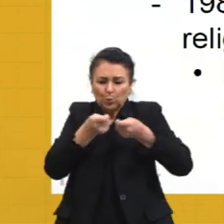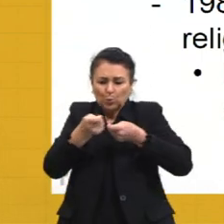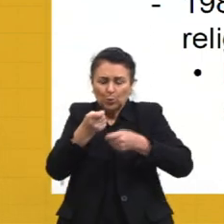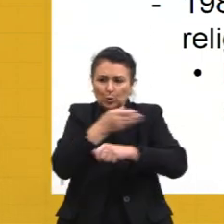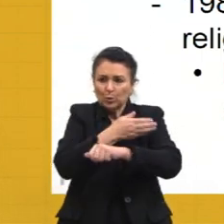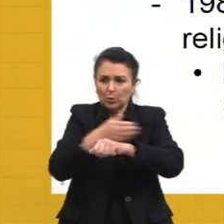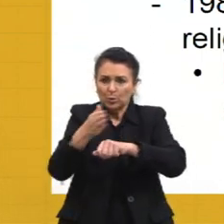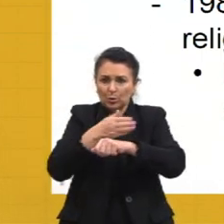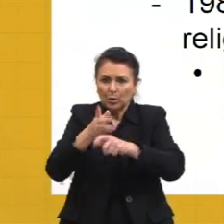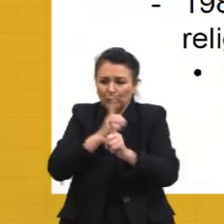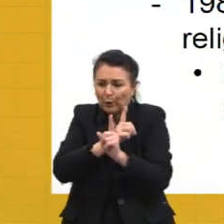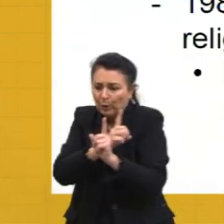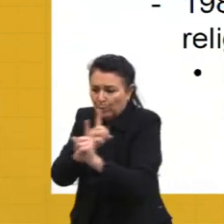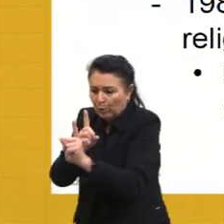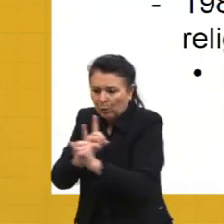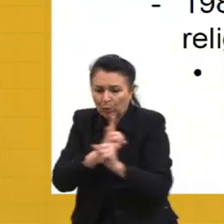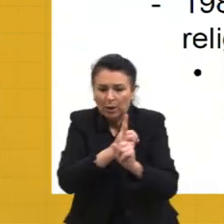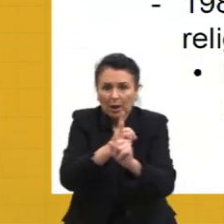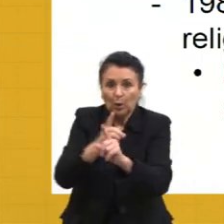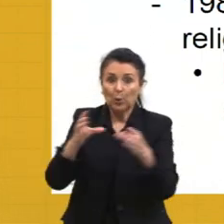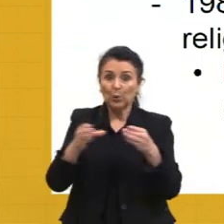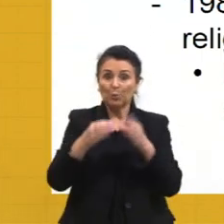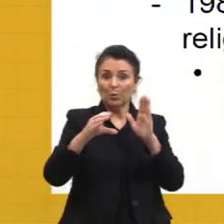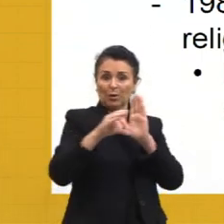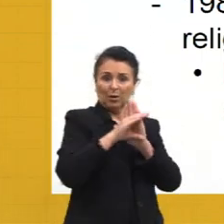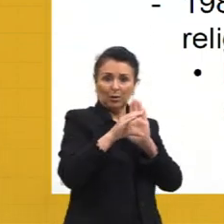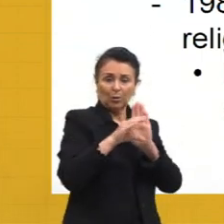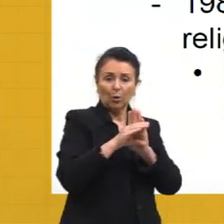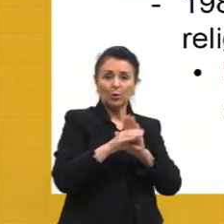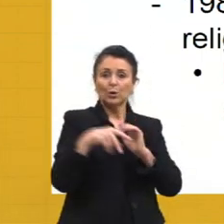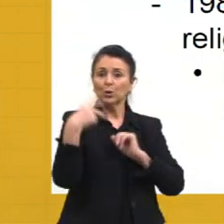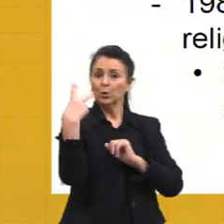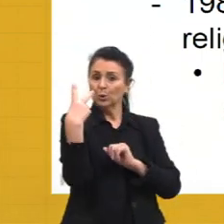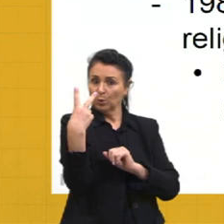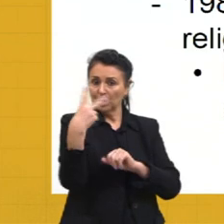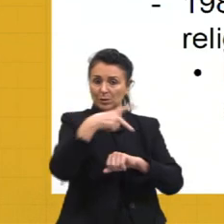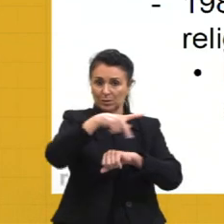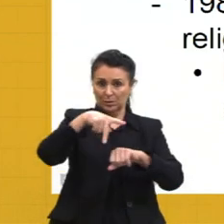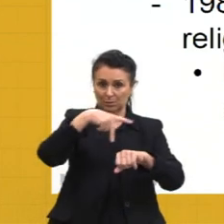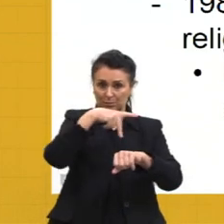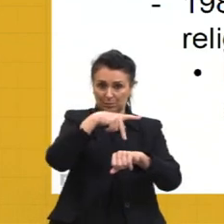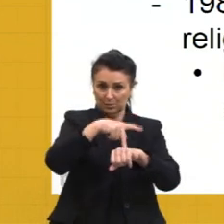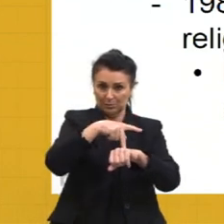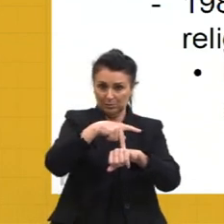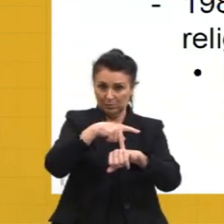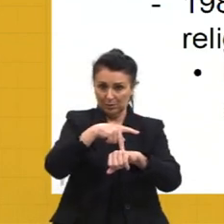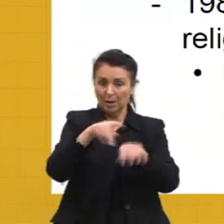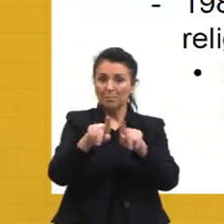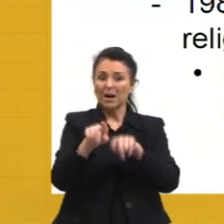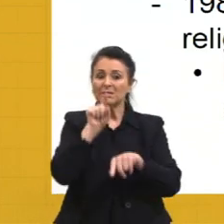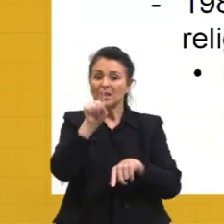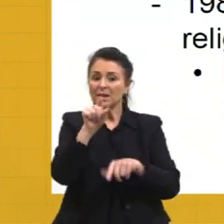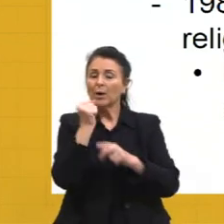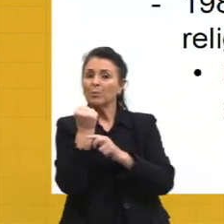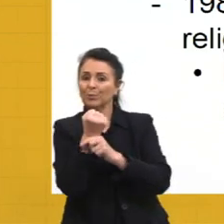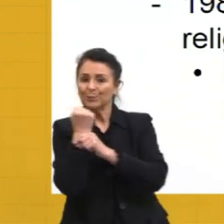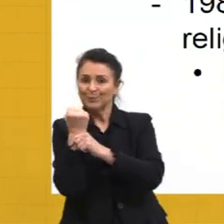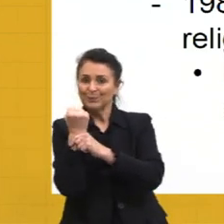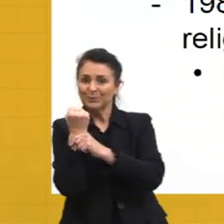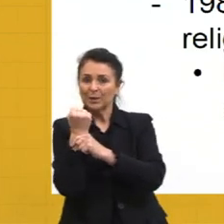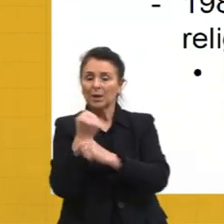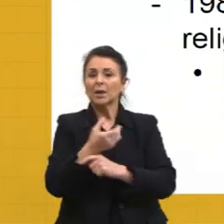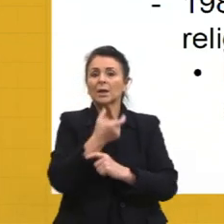católicos na Irlanda e na Escócia, mas ele vai ser declarado Lord Protector e a Inglaterra vai ser